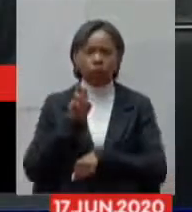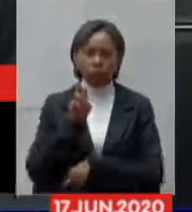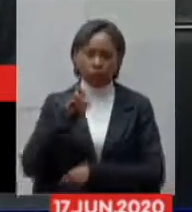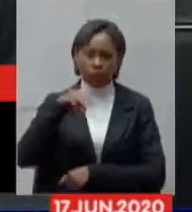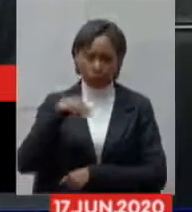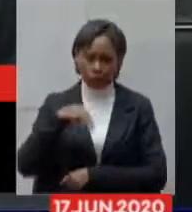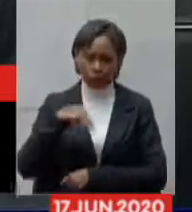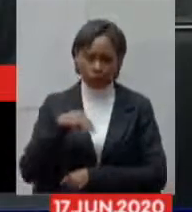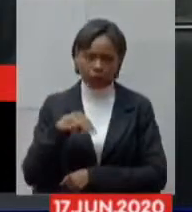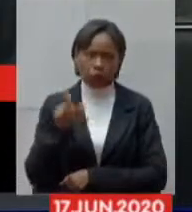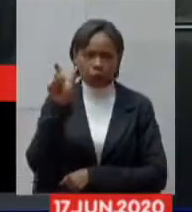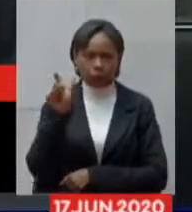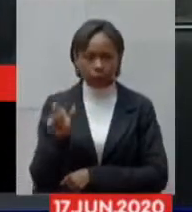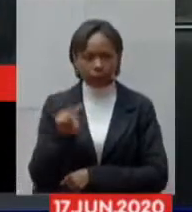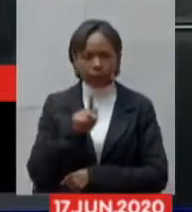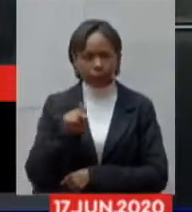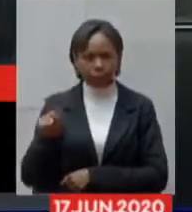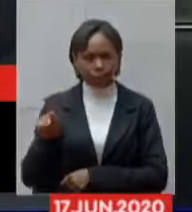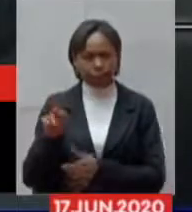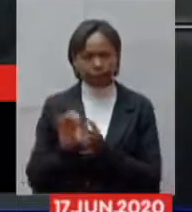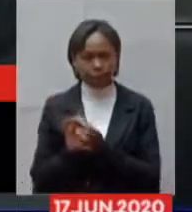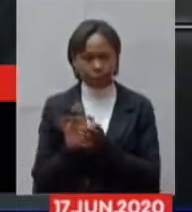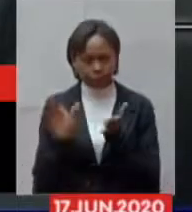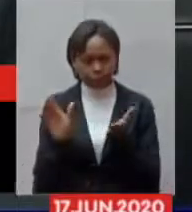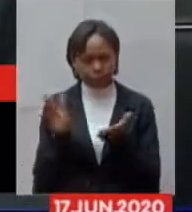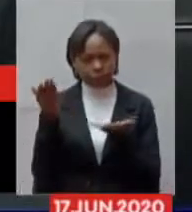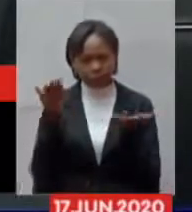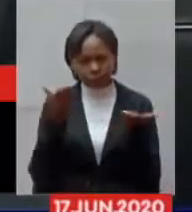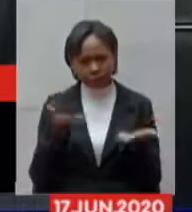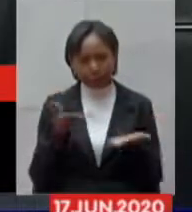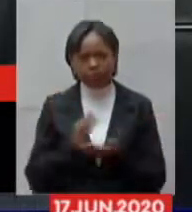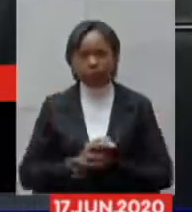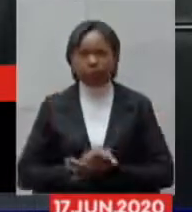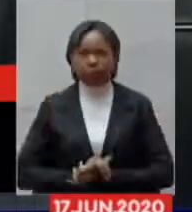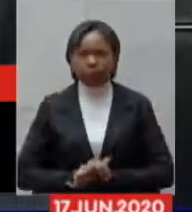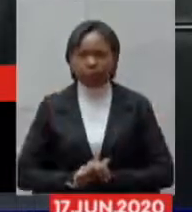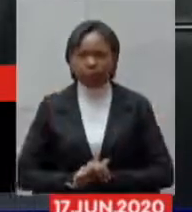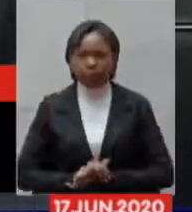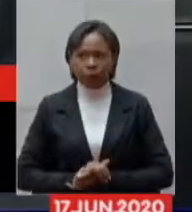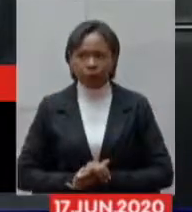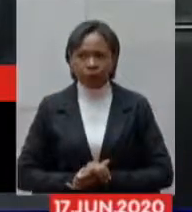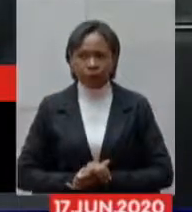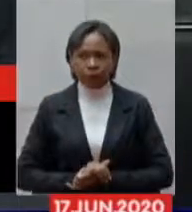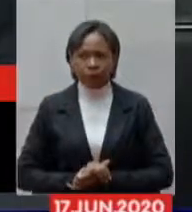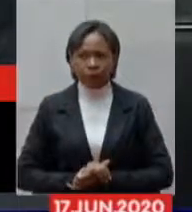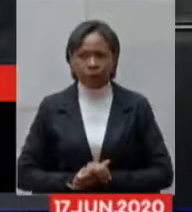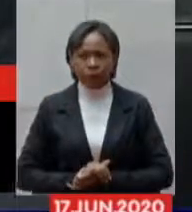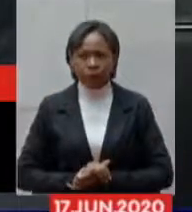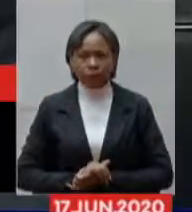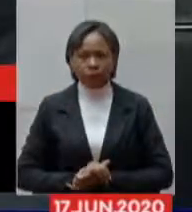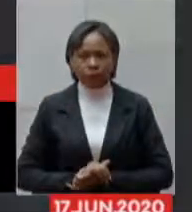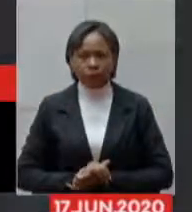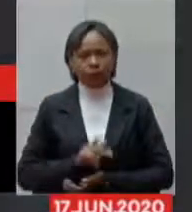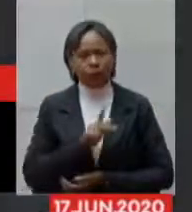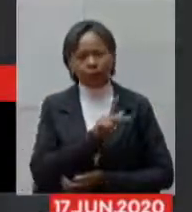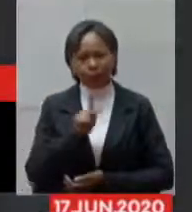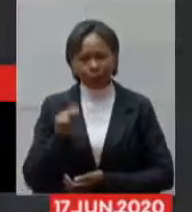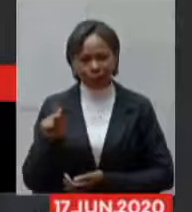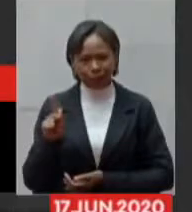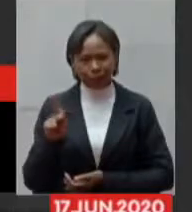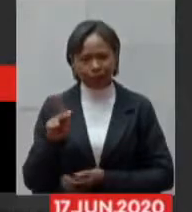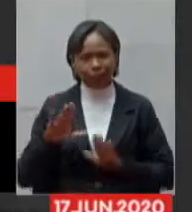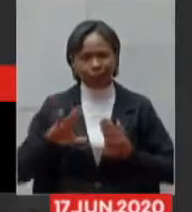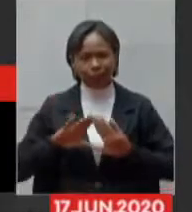com a palavra a presidente que eu cumprimento aqui deputada Rosângela Reis quero saudar o presidente da Assembleia